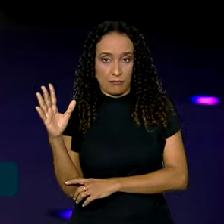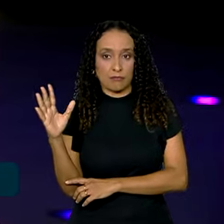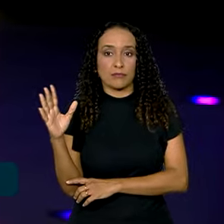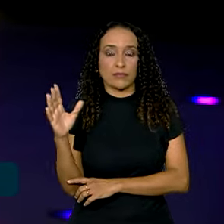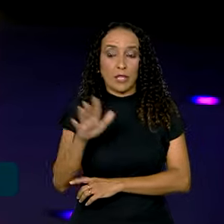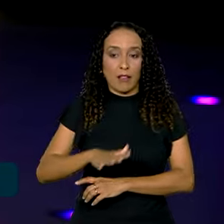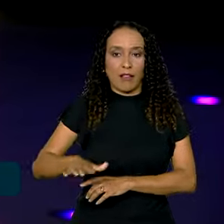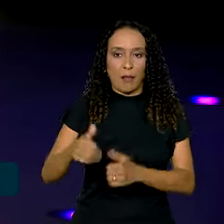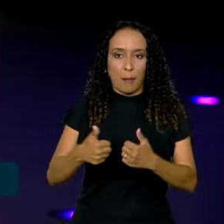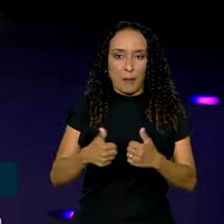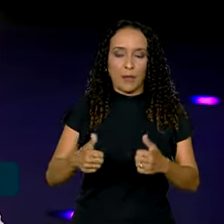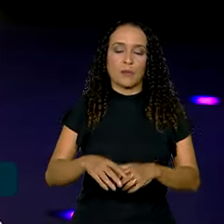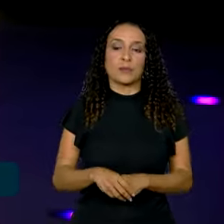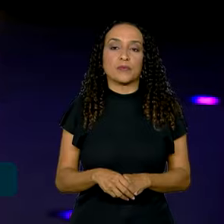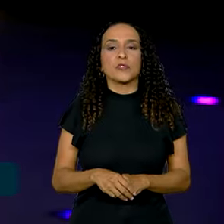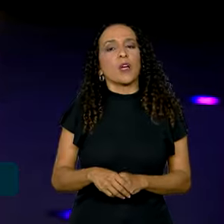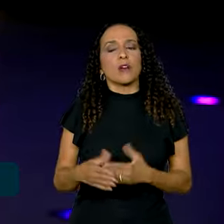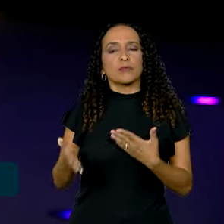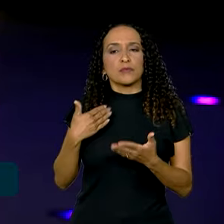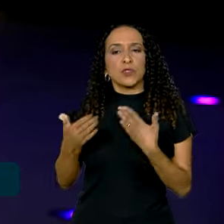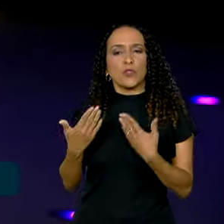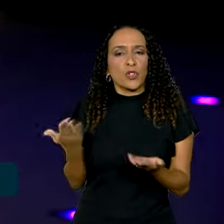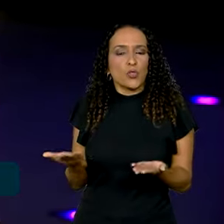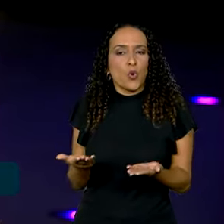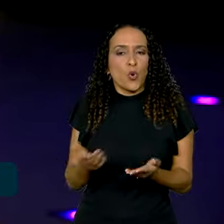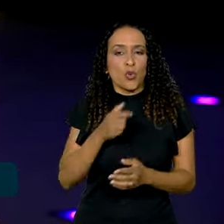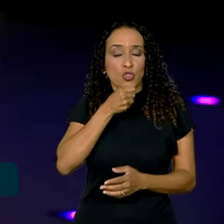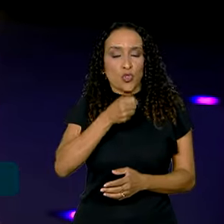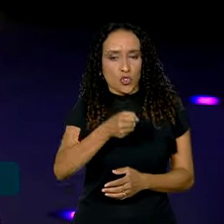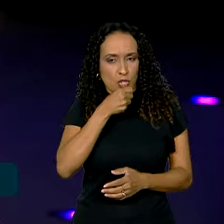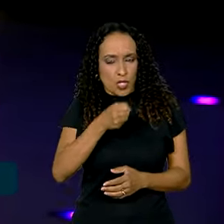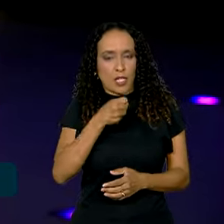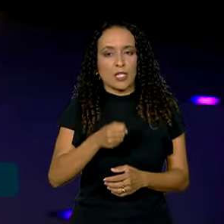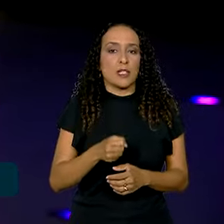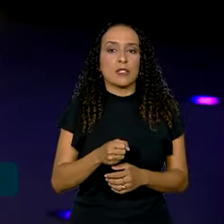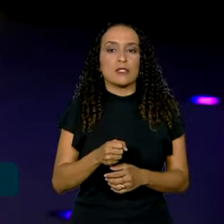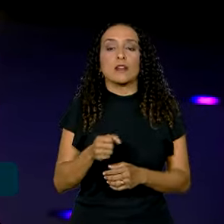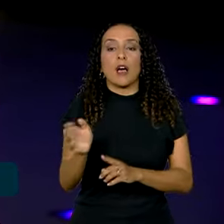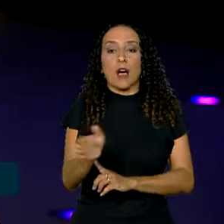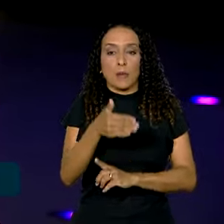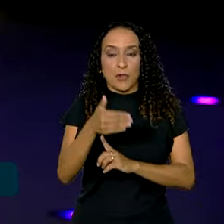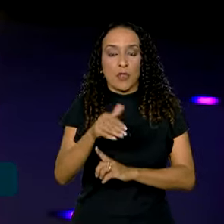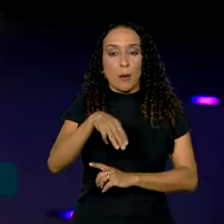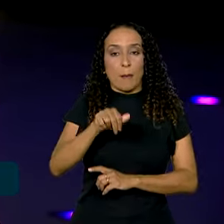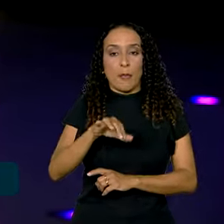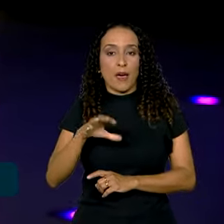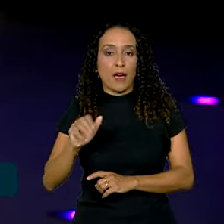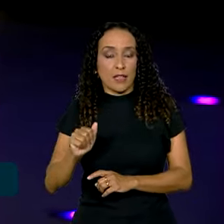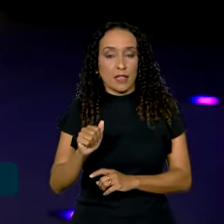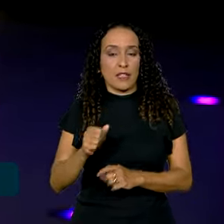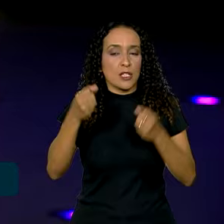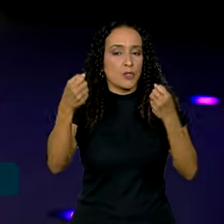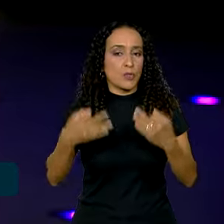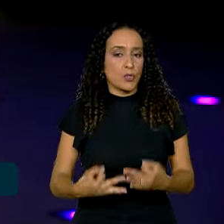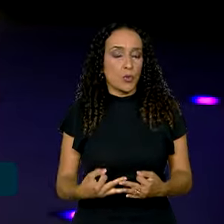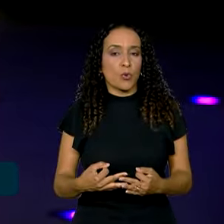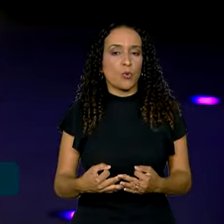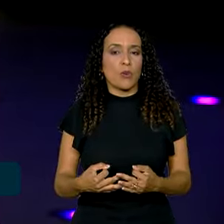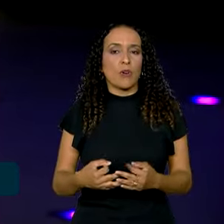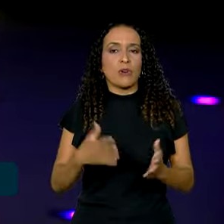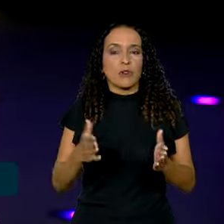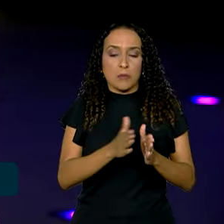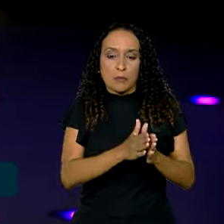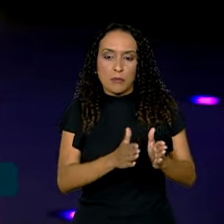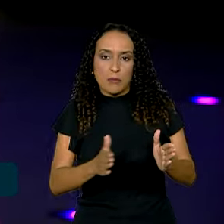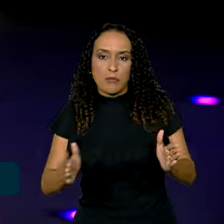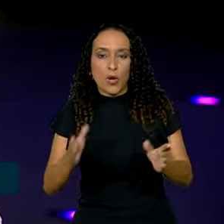em seu território. Em uma conversa hoje com jornalistas, a embaixadora Maria Luiz Escorel explicou que durante esse